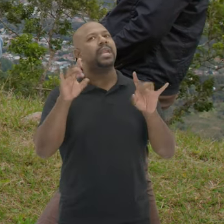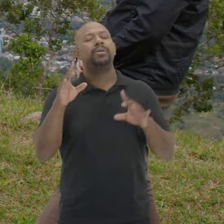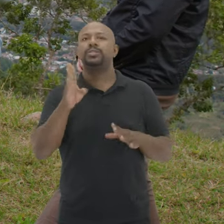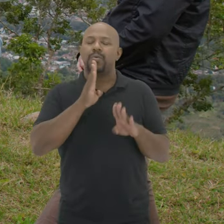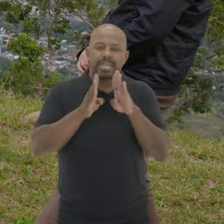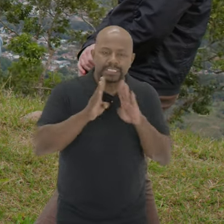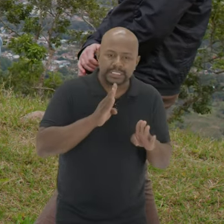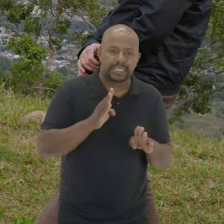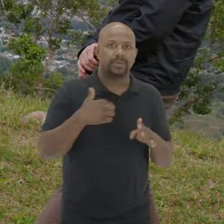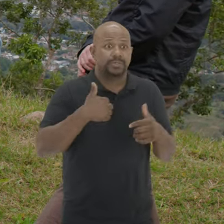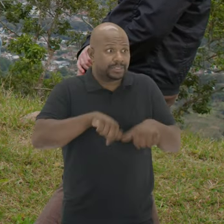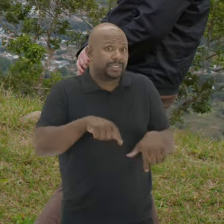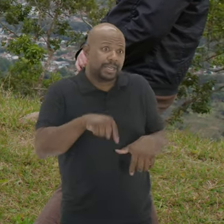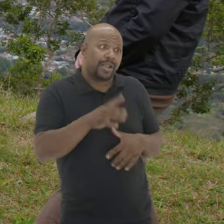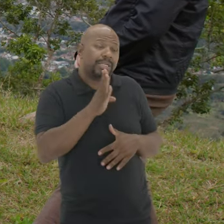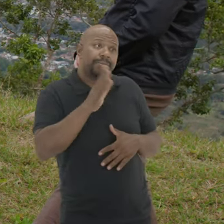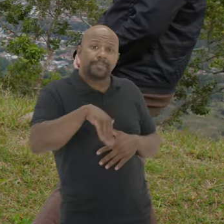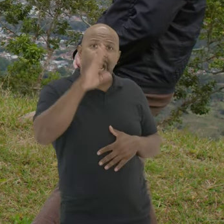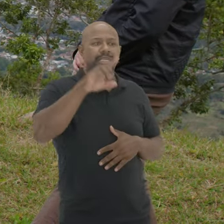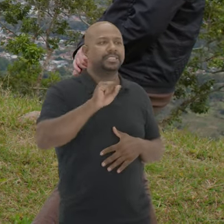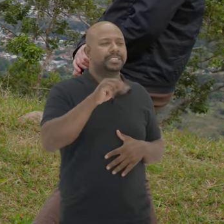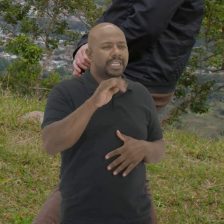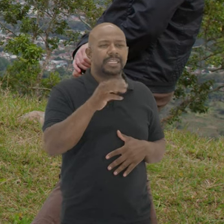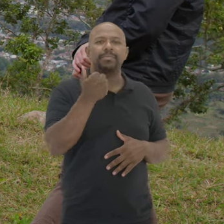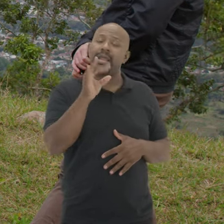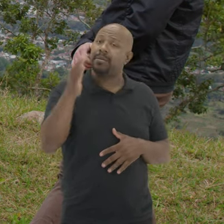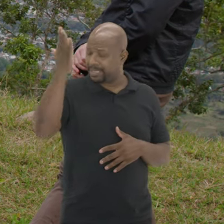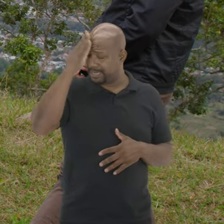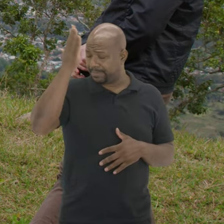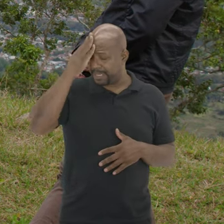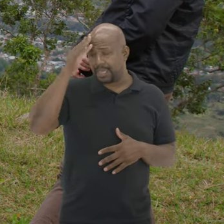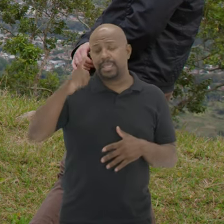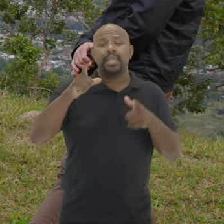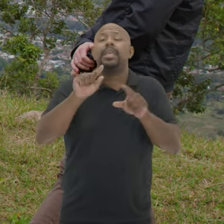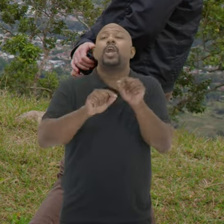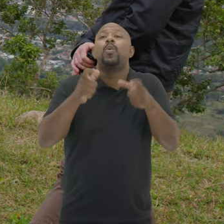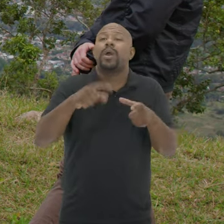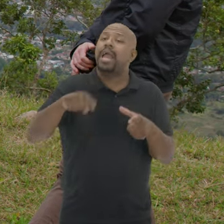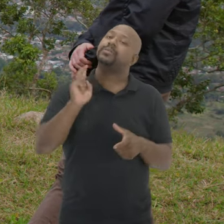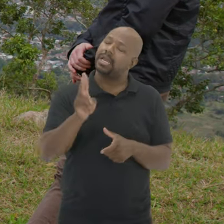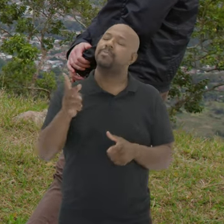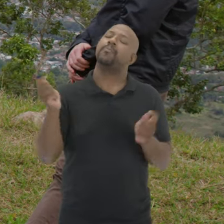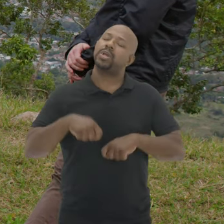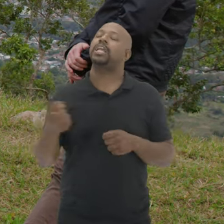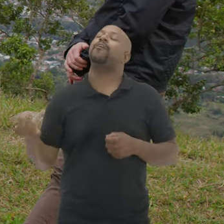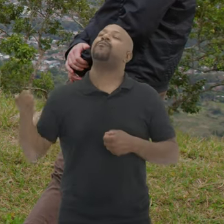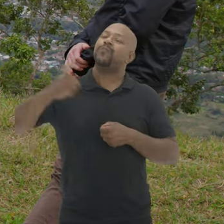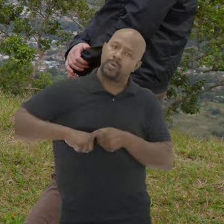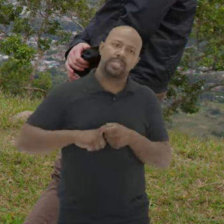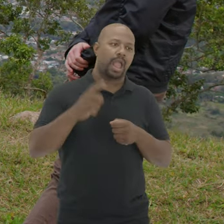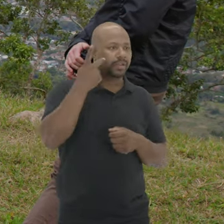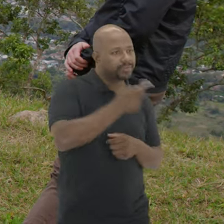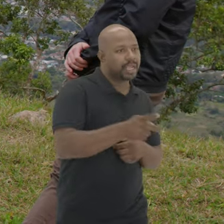Especial a gente conhecer Eu estar conhecendo mais Santa Maria Para saber inclusive Que lugar é esse Que eu sempre vou poder